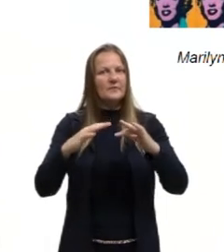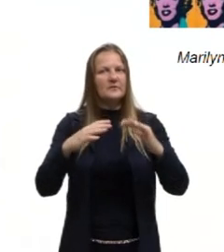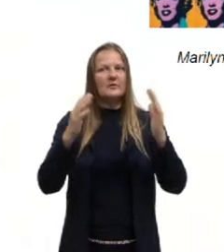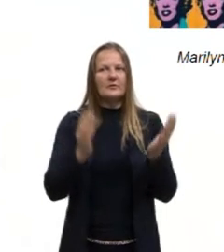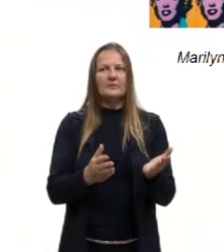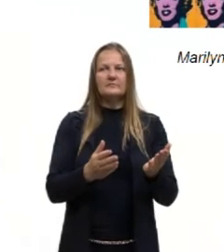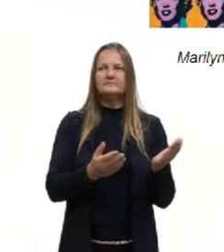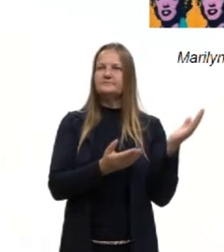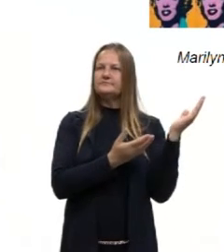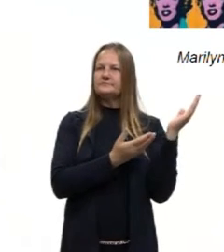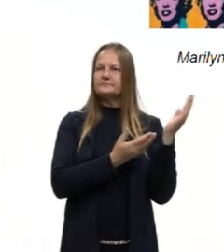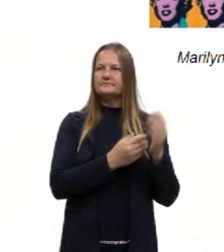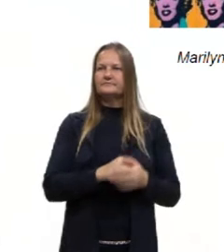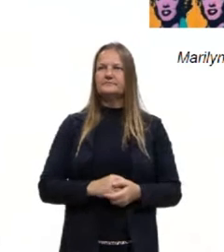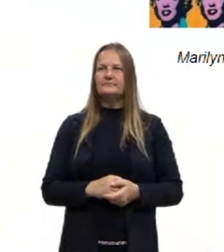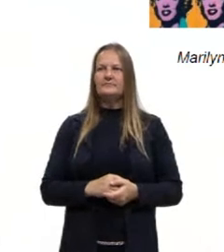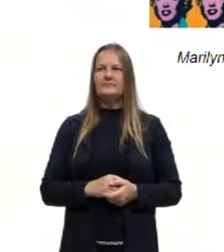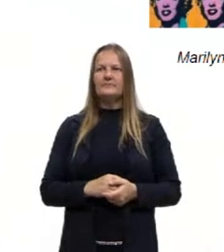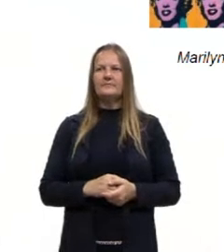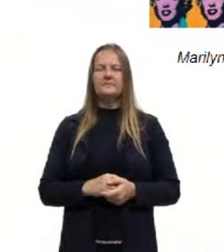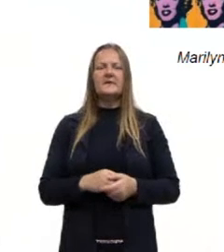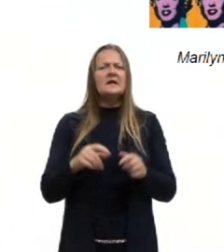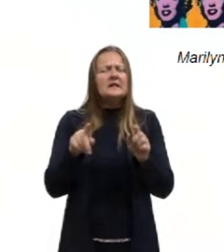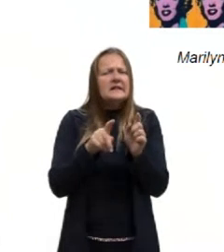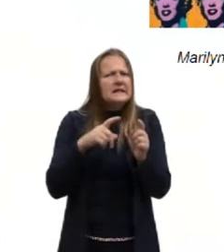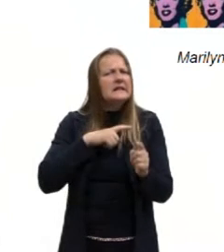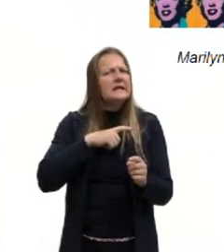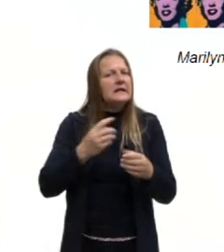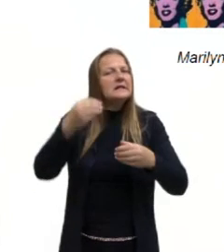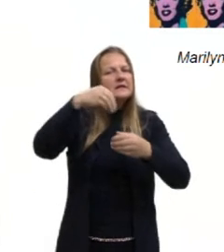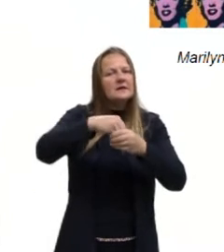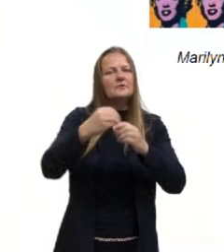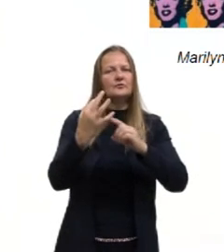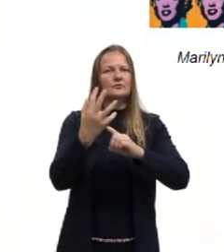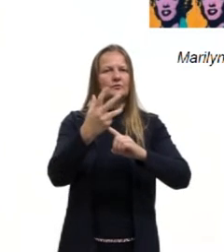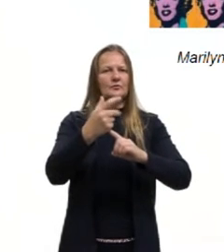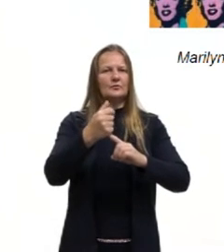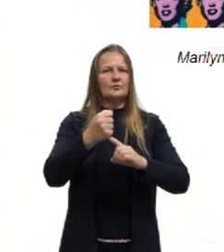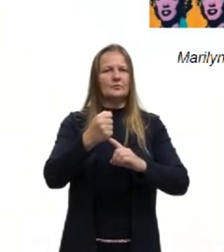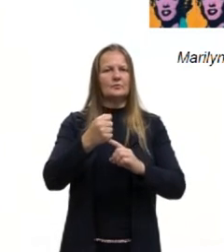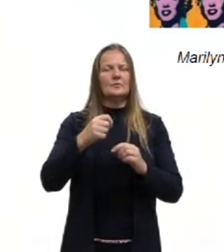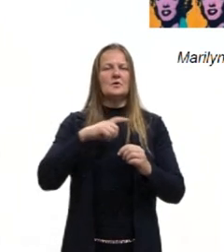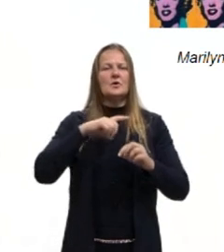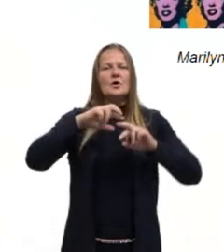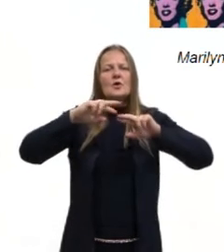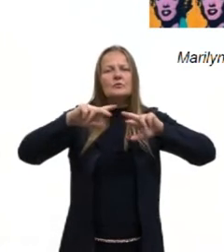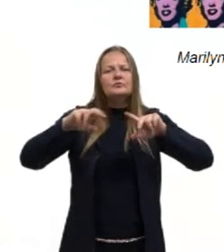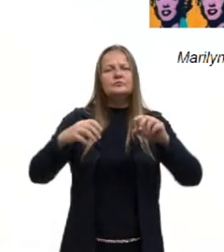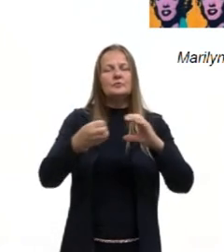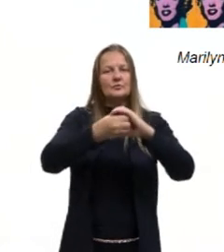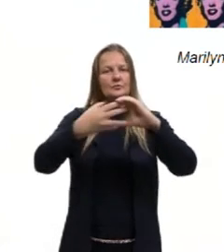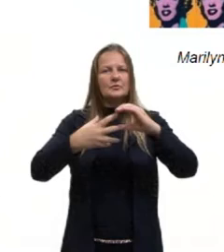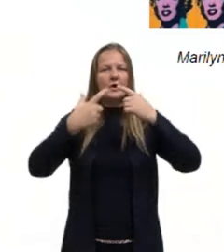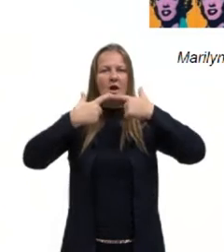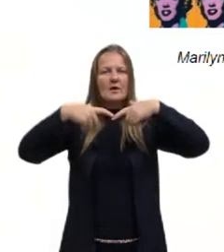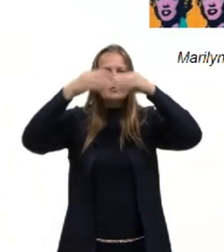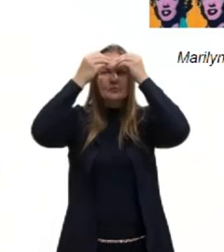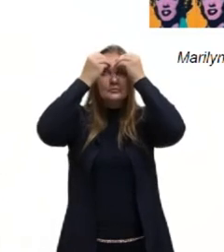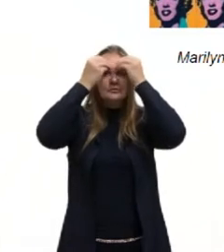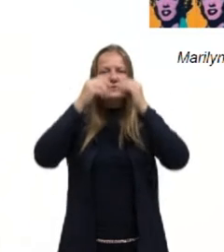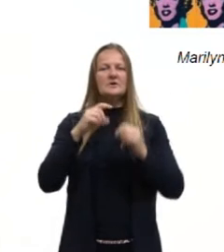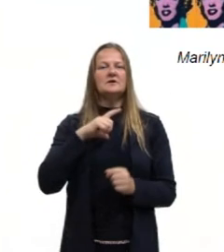As obras, elas articulam diferentes linguagens, interpelando criticamente o sistema de validação da arte.